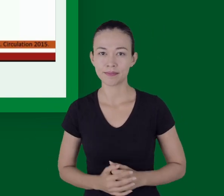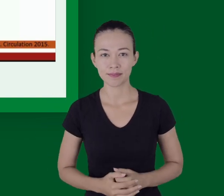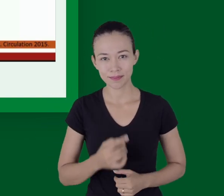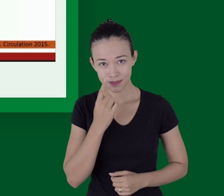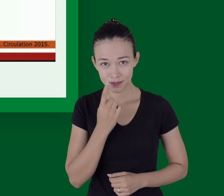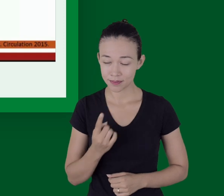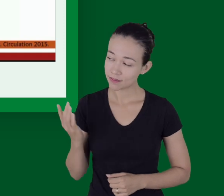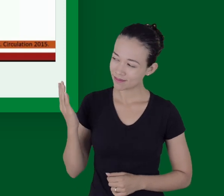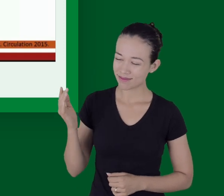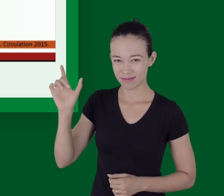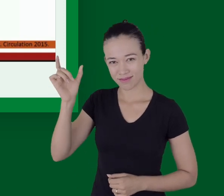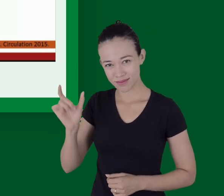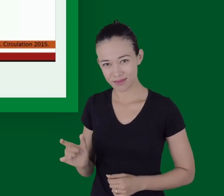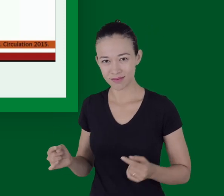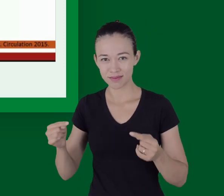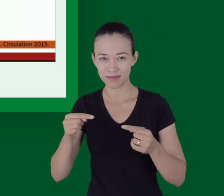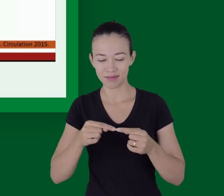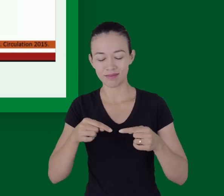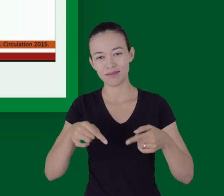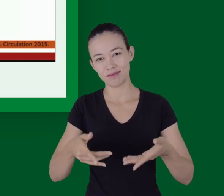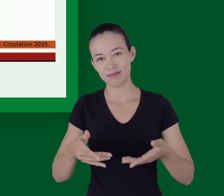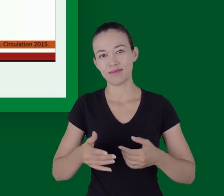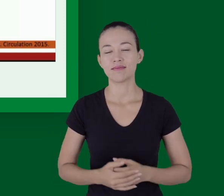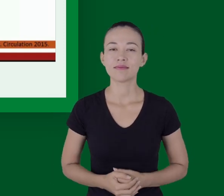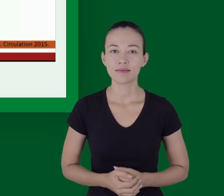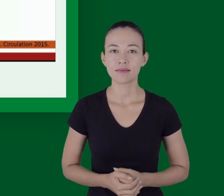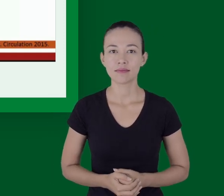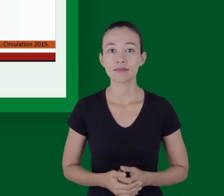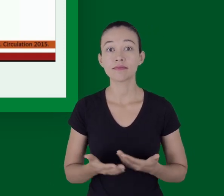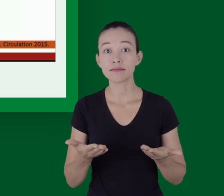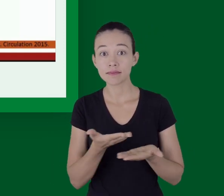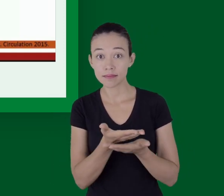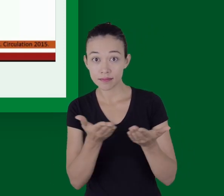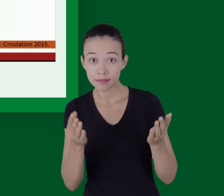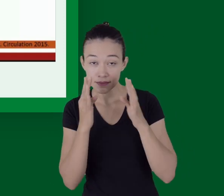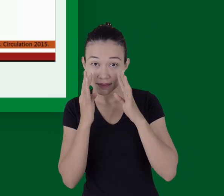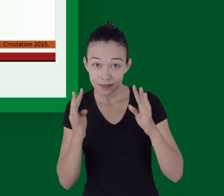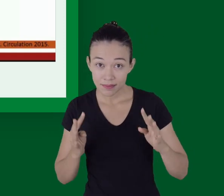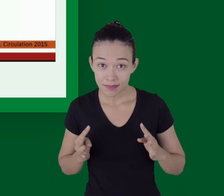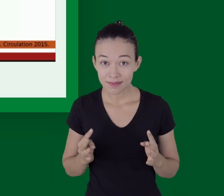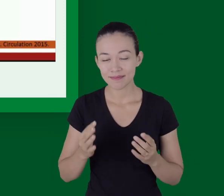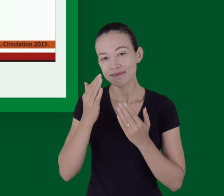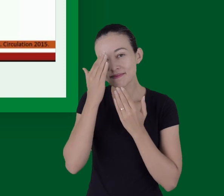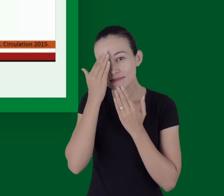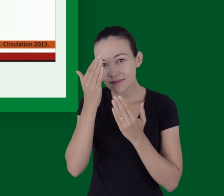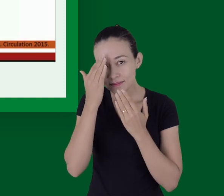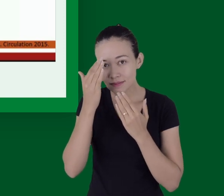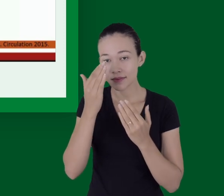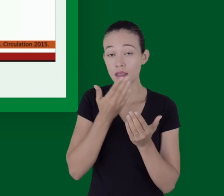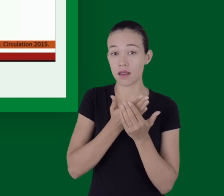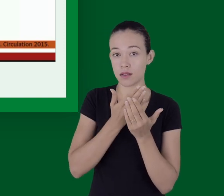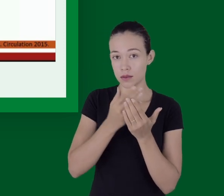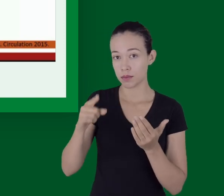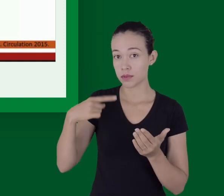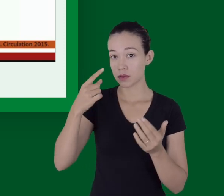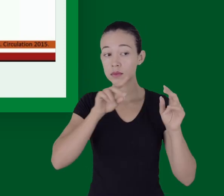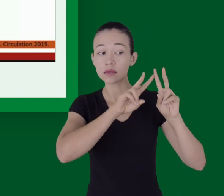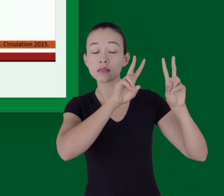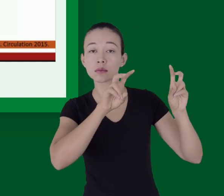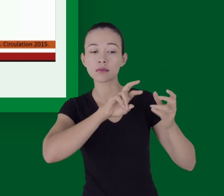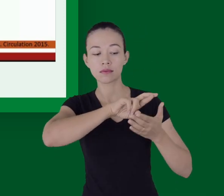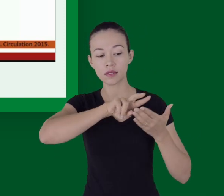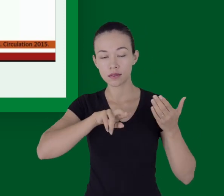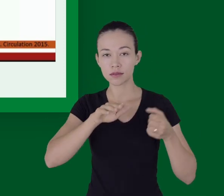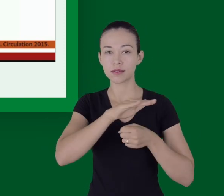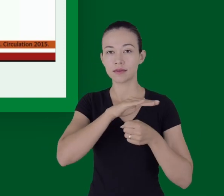Então, o algoritmo de suporte básico de vida é basicamente esse. Eu agradeço a atenção de todos e a próxima aula agora